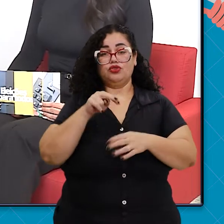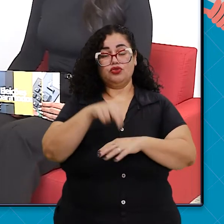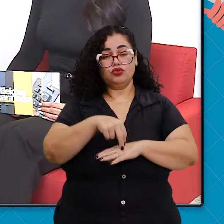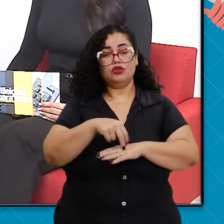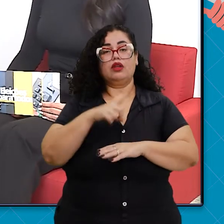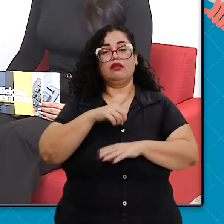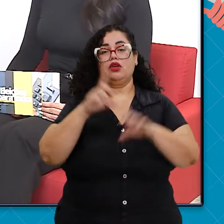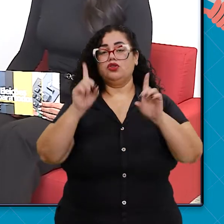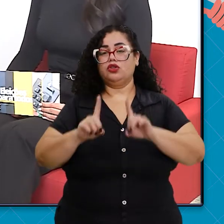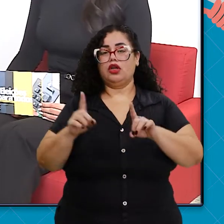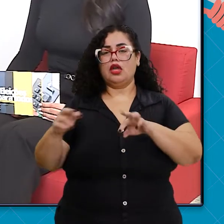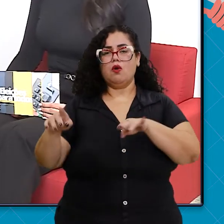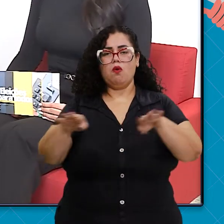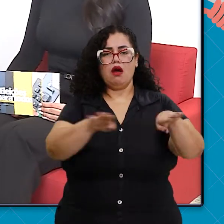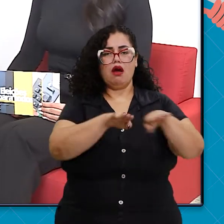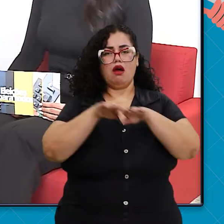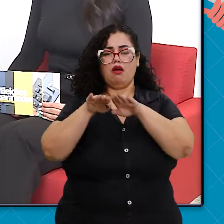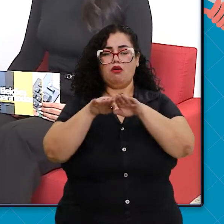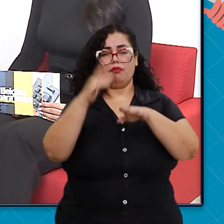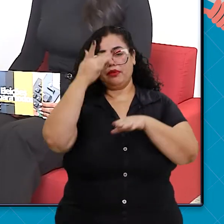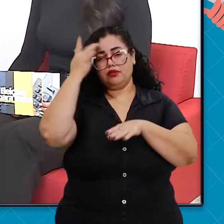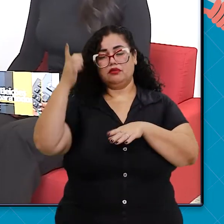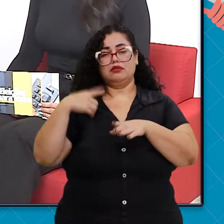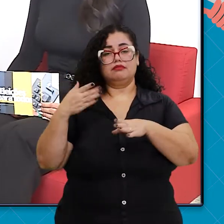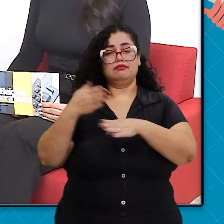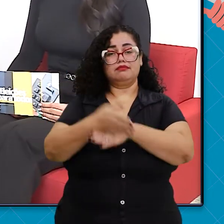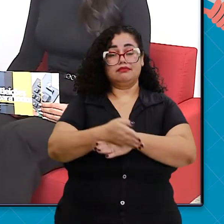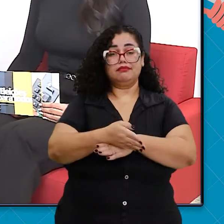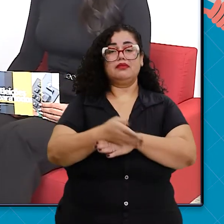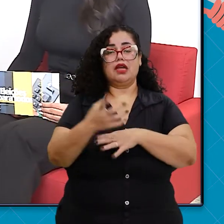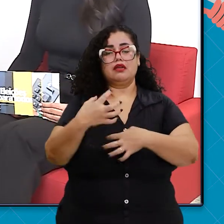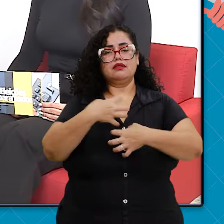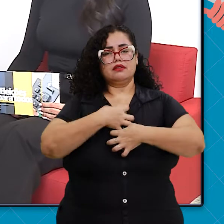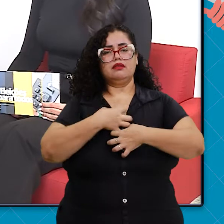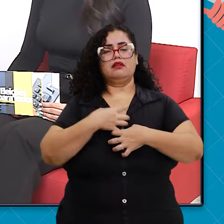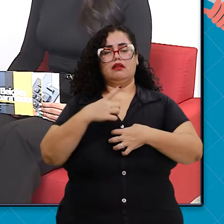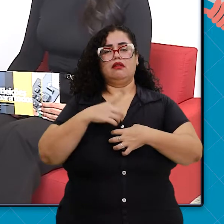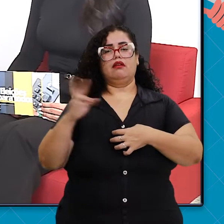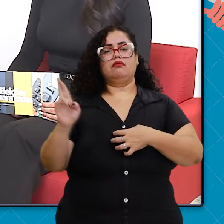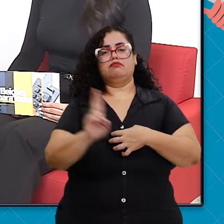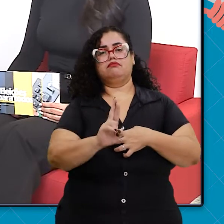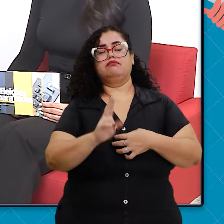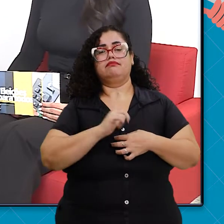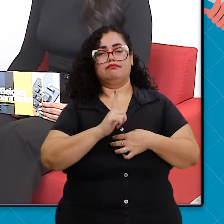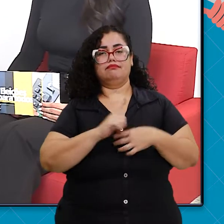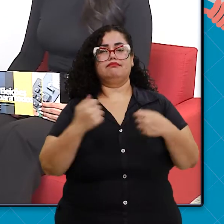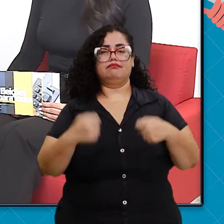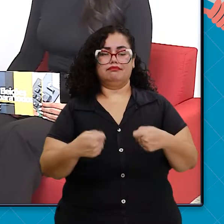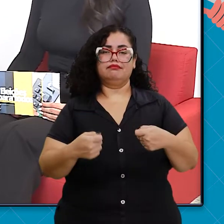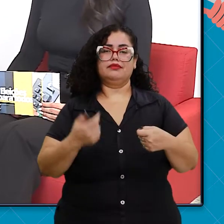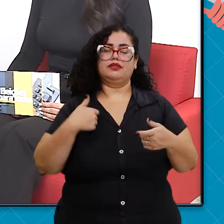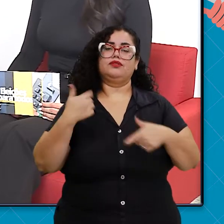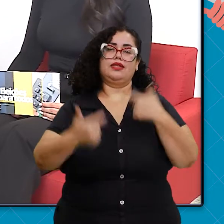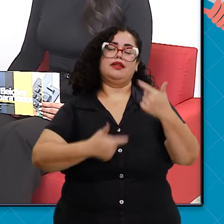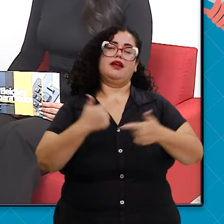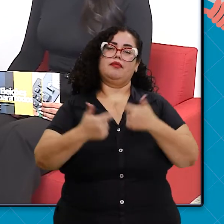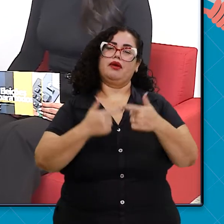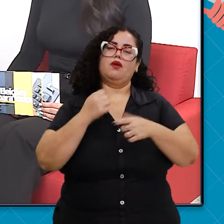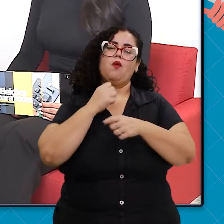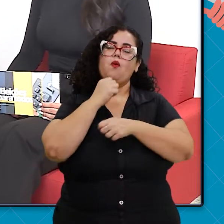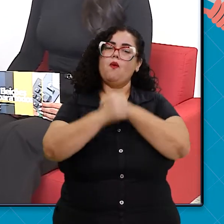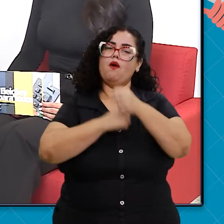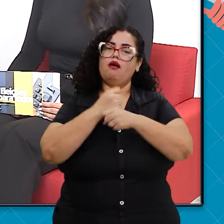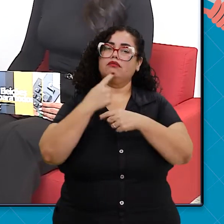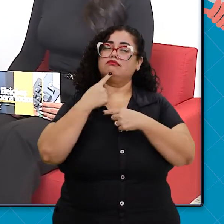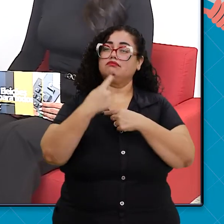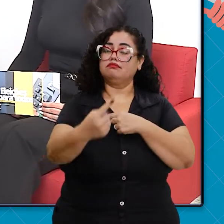o mesmo direito de qualquer outro eleitor e que ele se sinta representado. a gente trabalha o ano inteiro